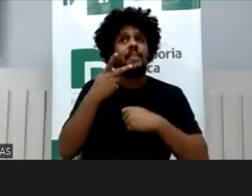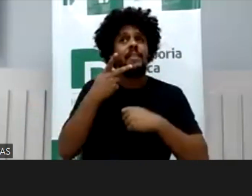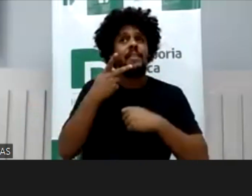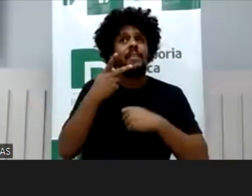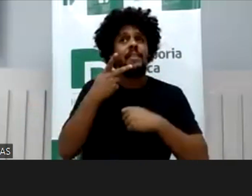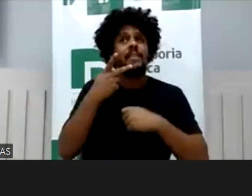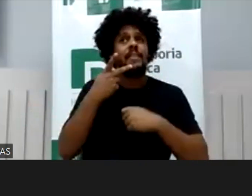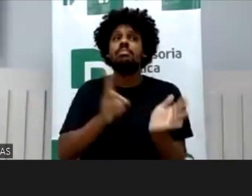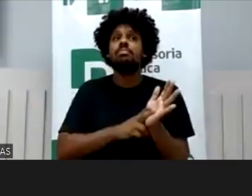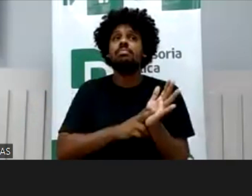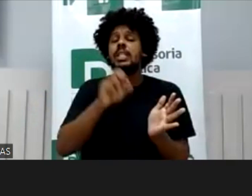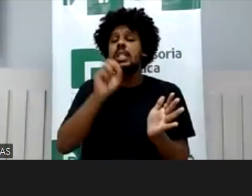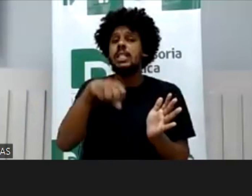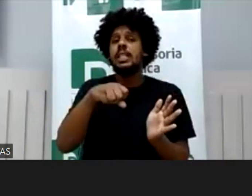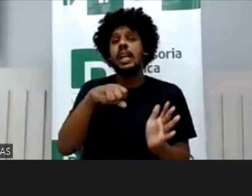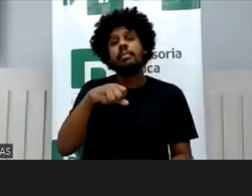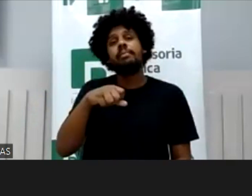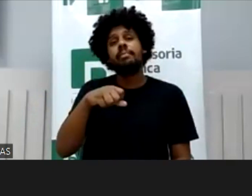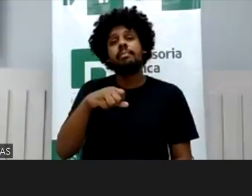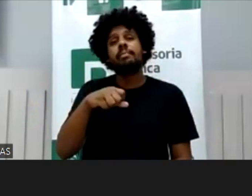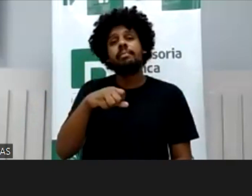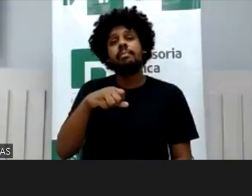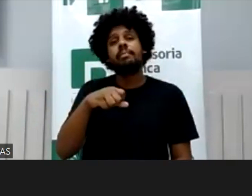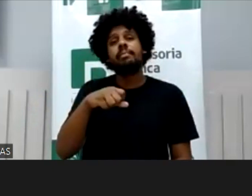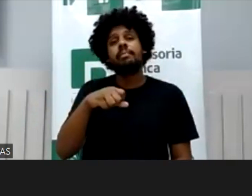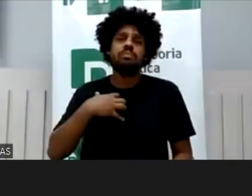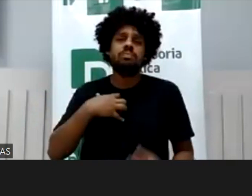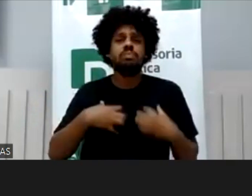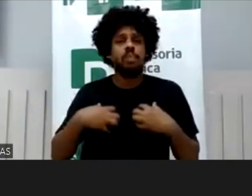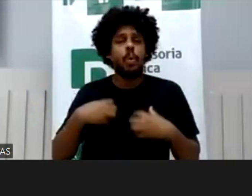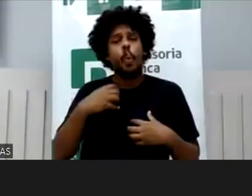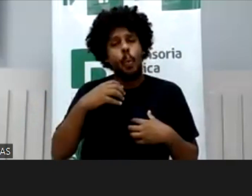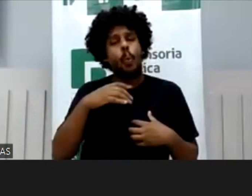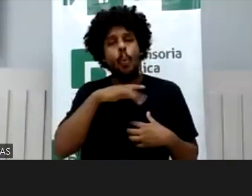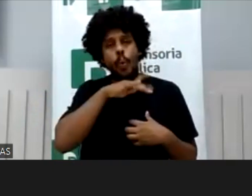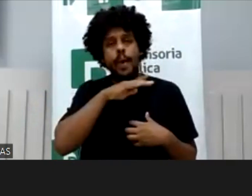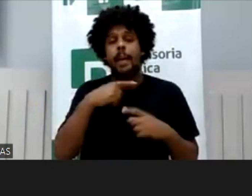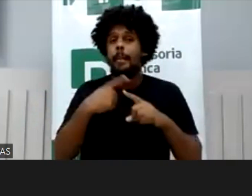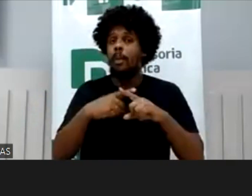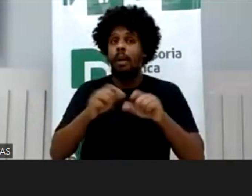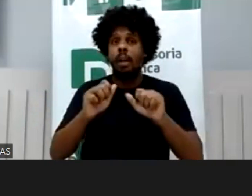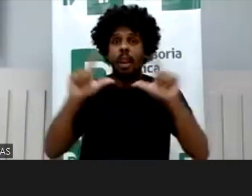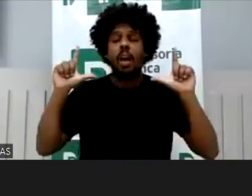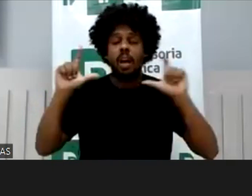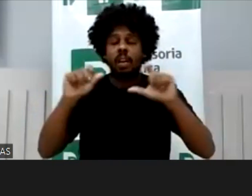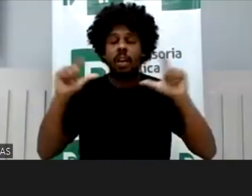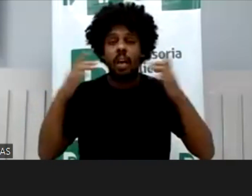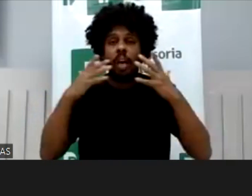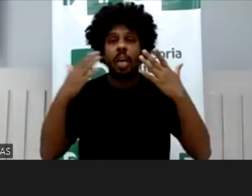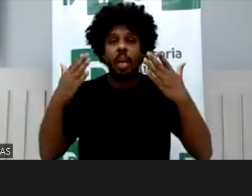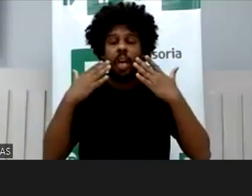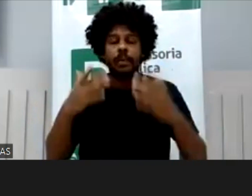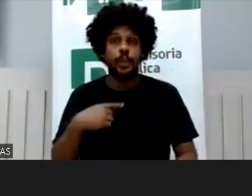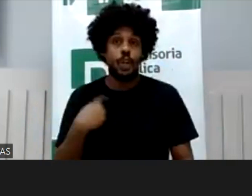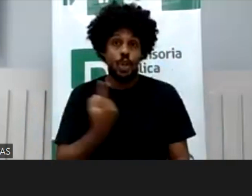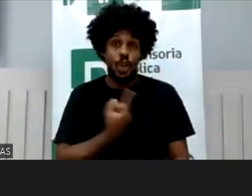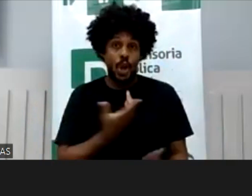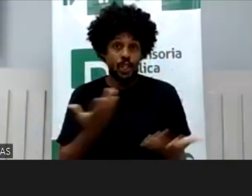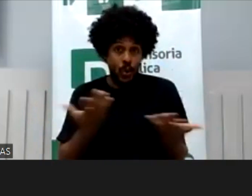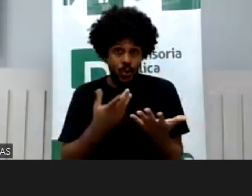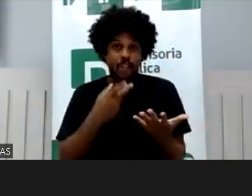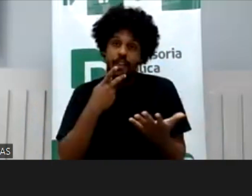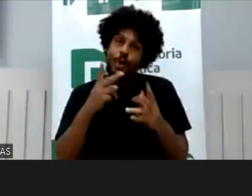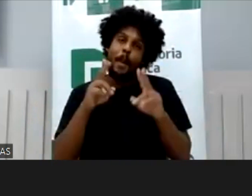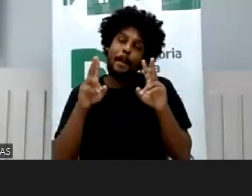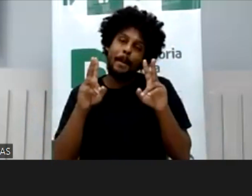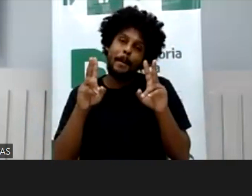exposição foi excessiva. Por isso que eu falei, hoje a gente fala mais em over-shariting até do que em charity, porque o charity praticamente está em todos os